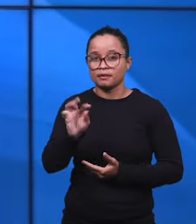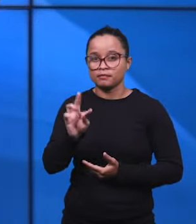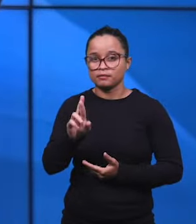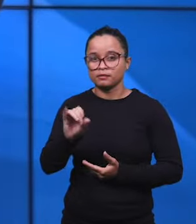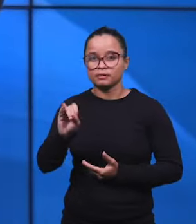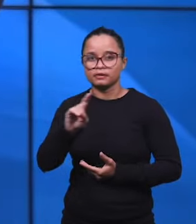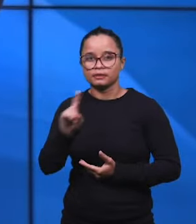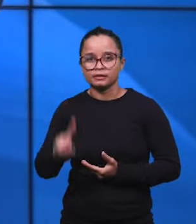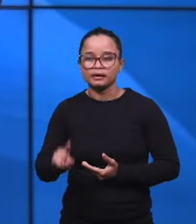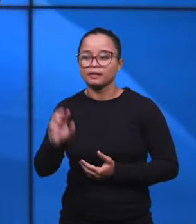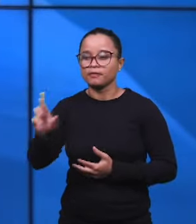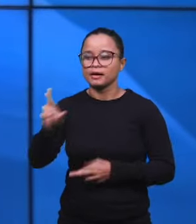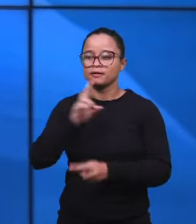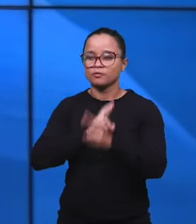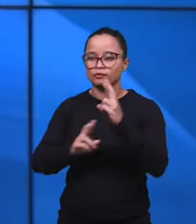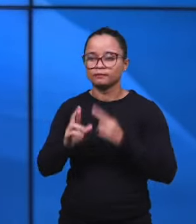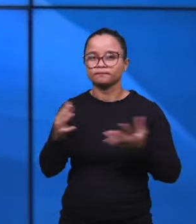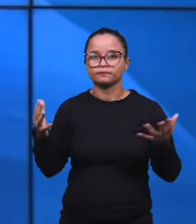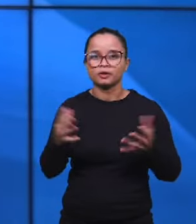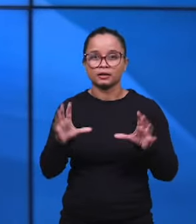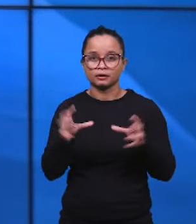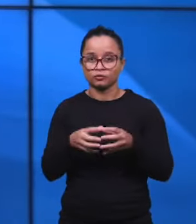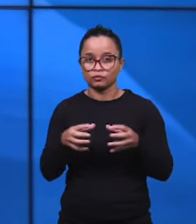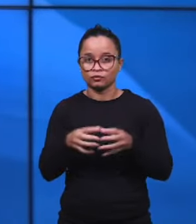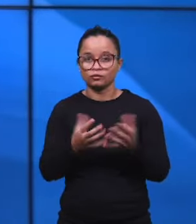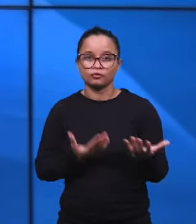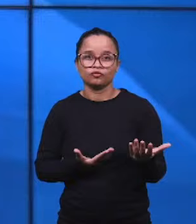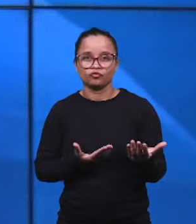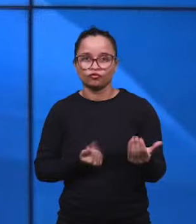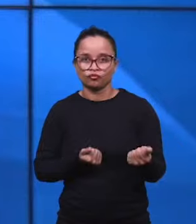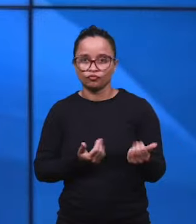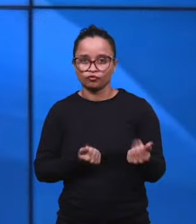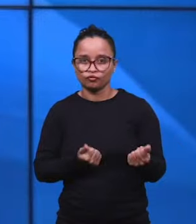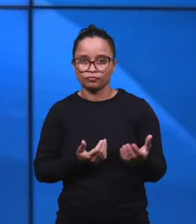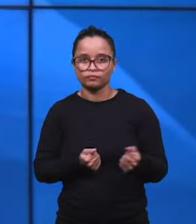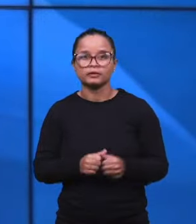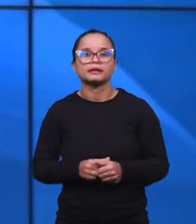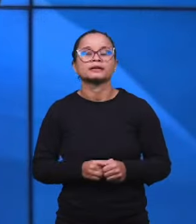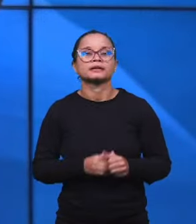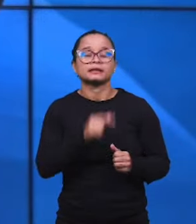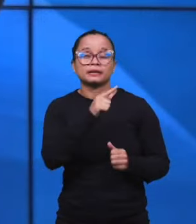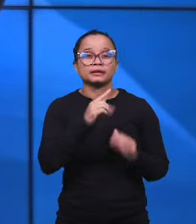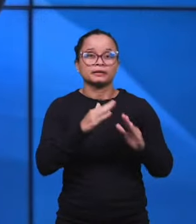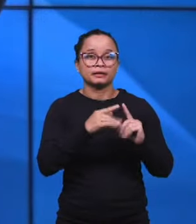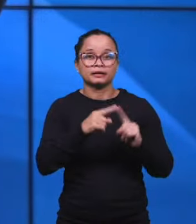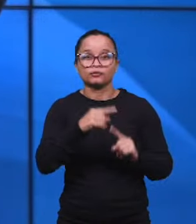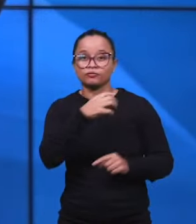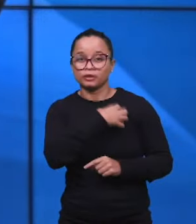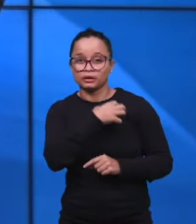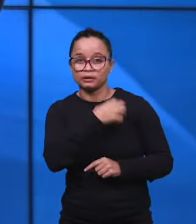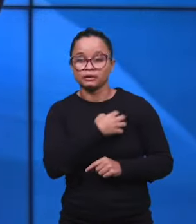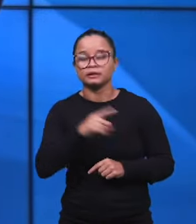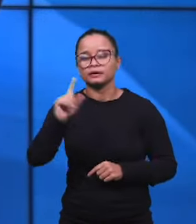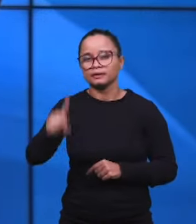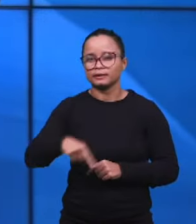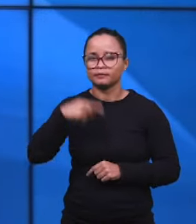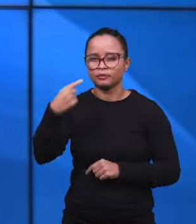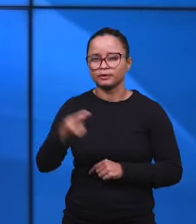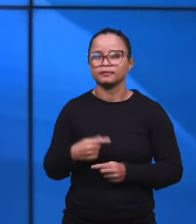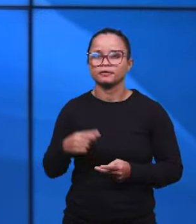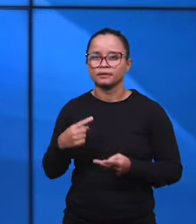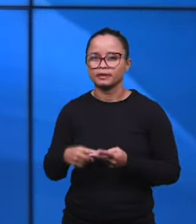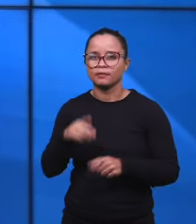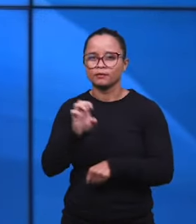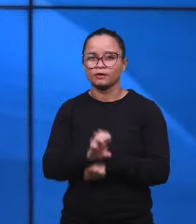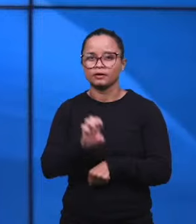ela vai nos responder ali, ela é do grupo de jovens, da nossa igreja em Teixeira de Freitas, e logo depois da Beatriz,